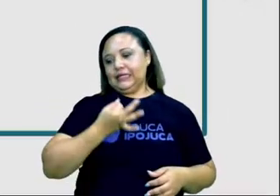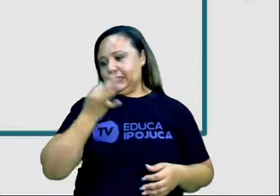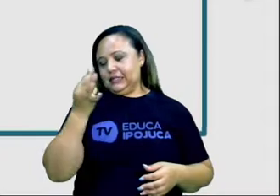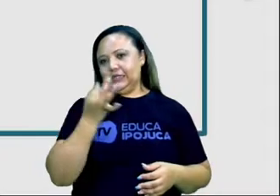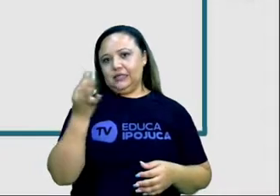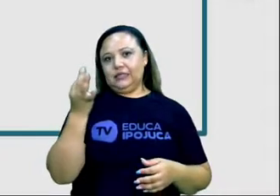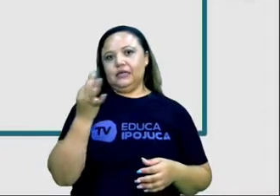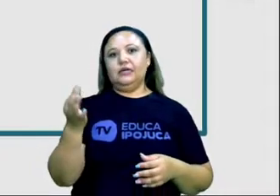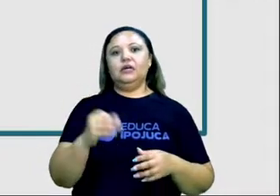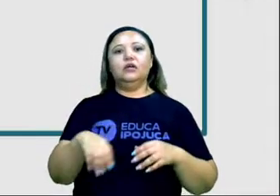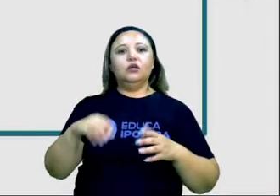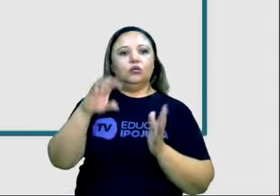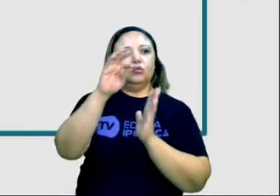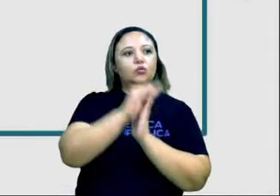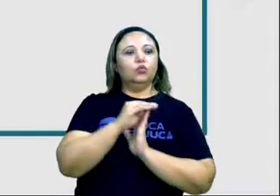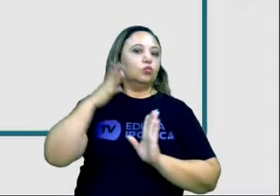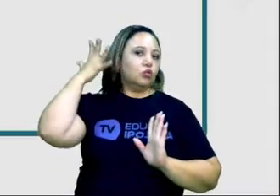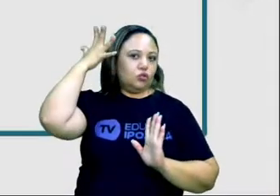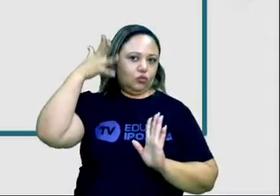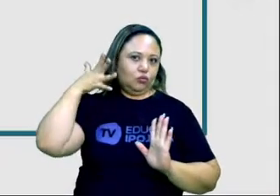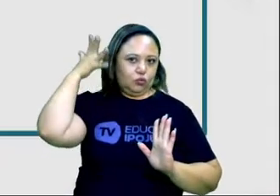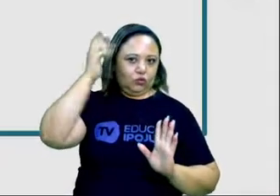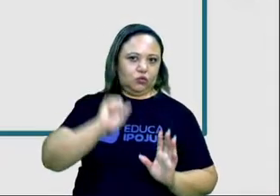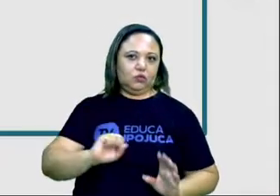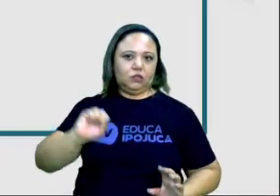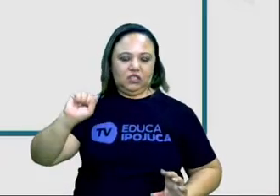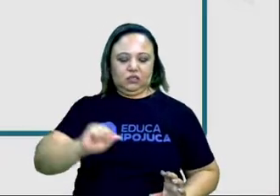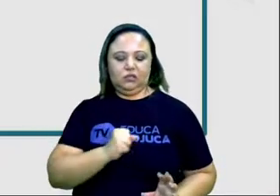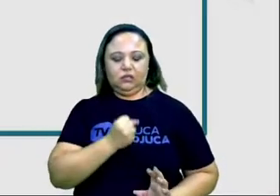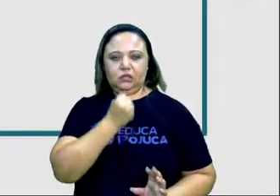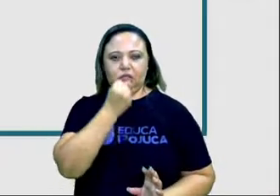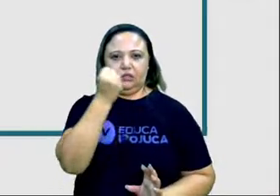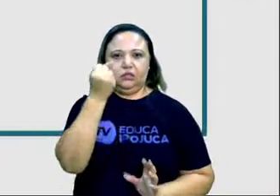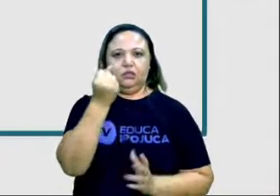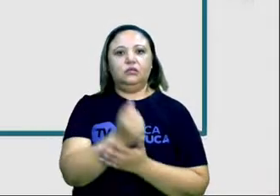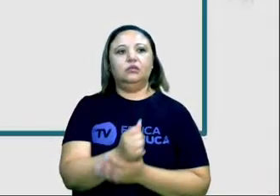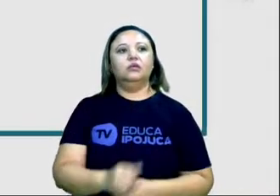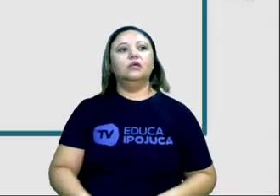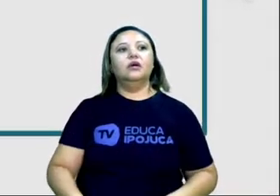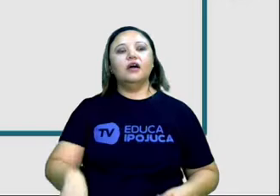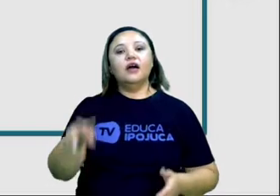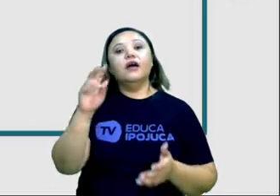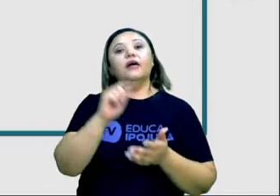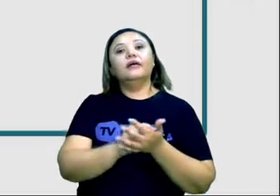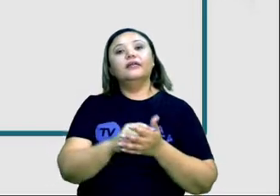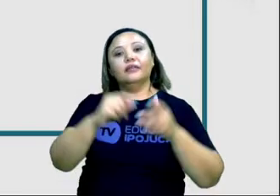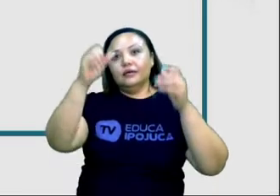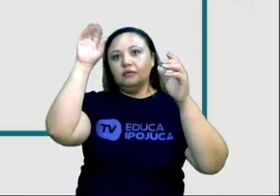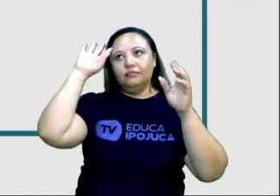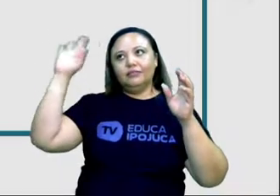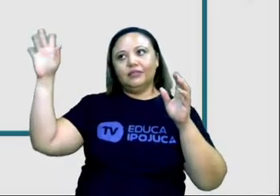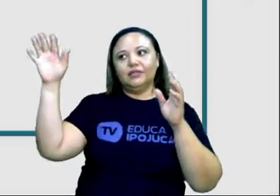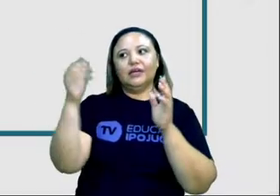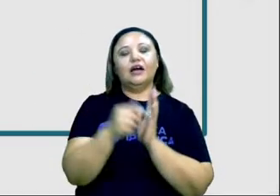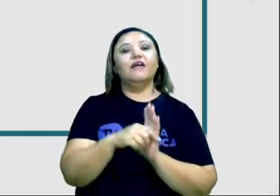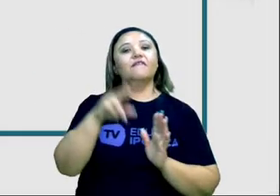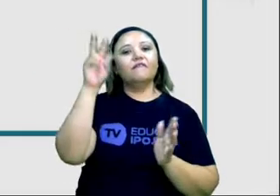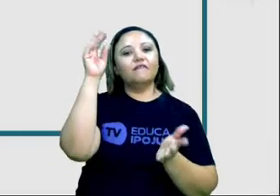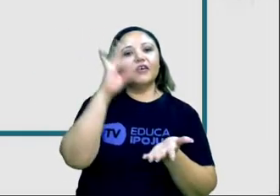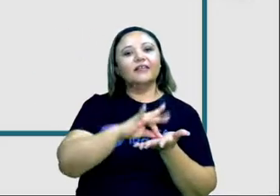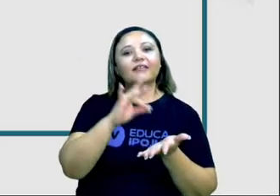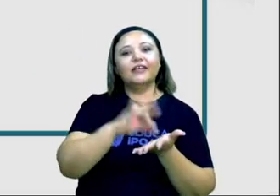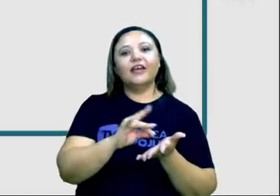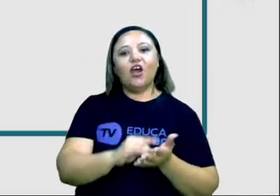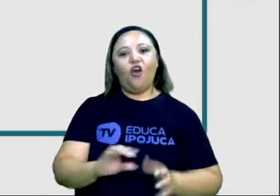refletir com Cora Coralina. A verdadeira coragem é ir atrás do seu sonho, mesmo quando